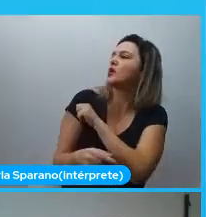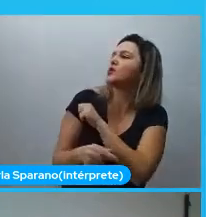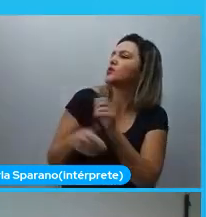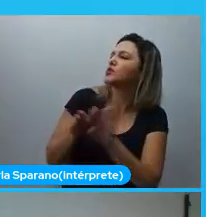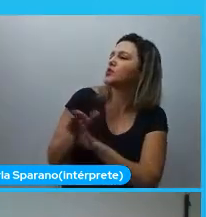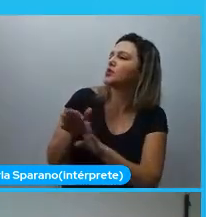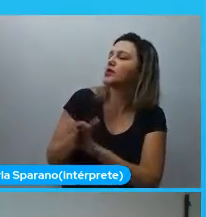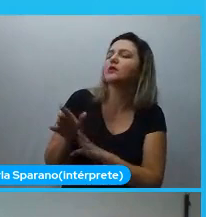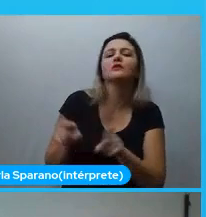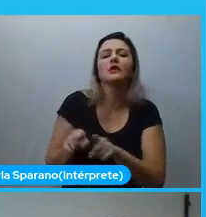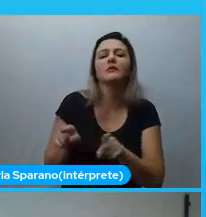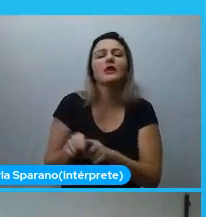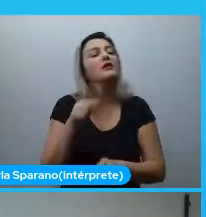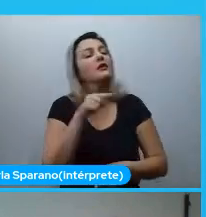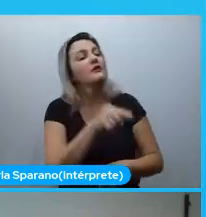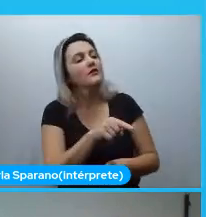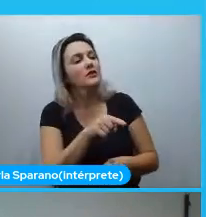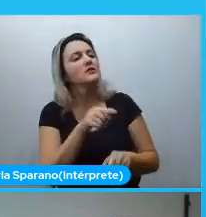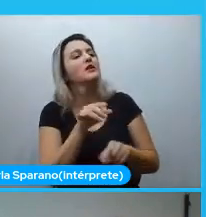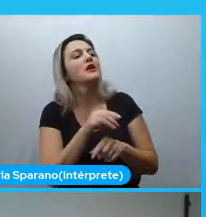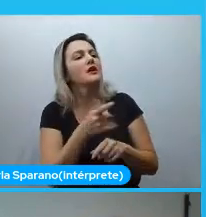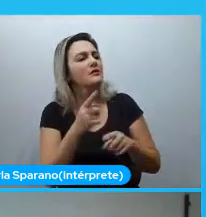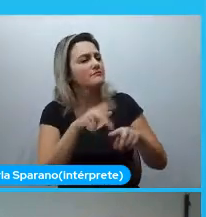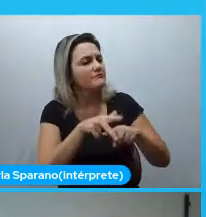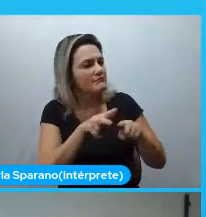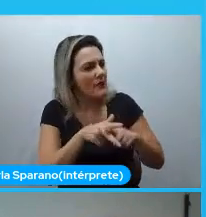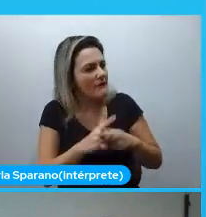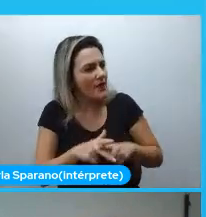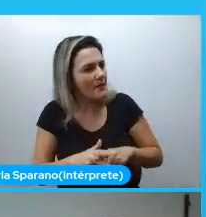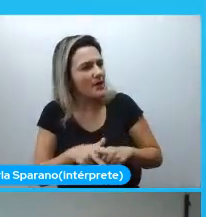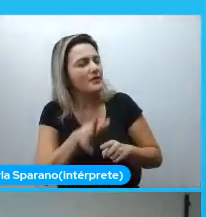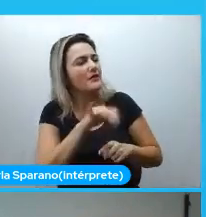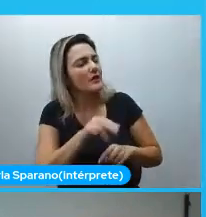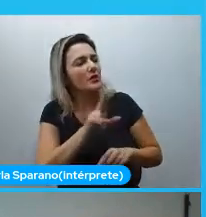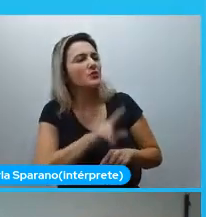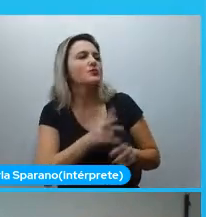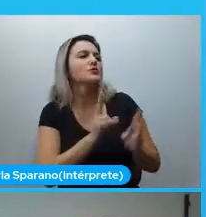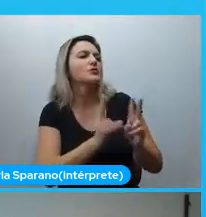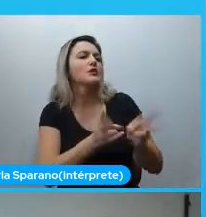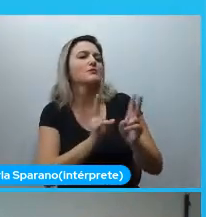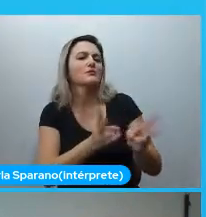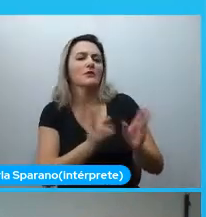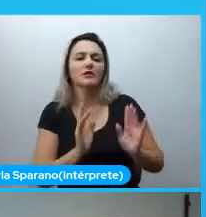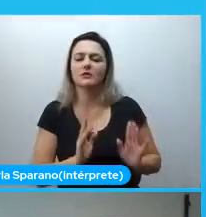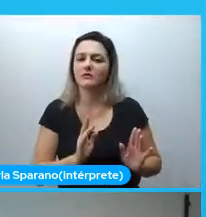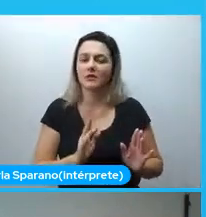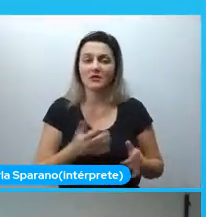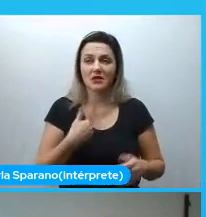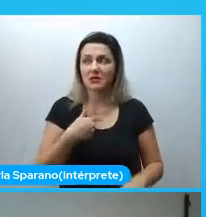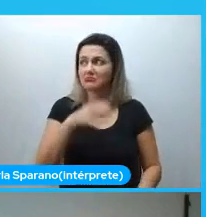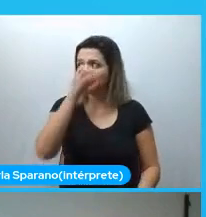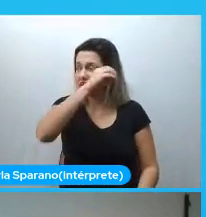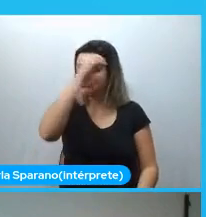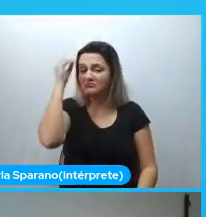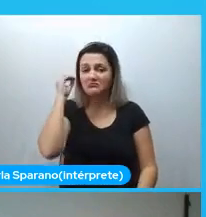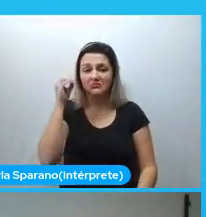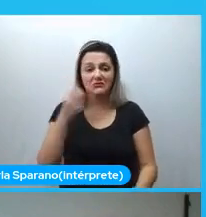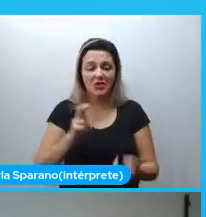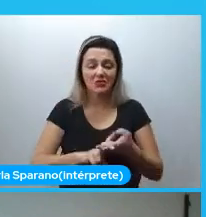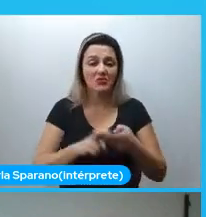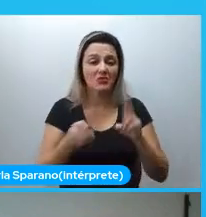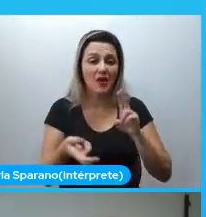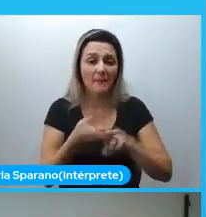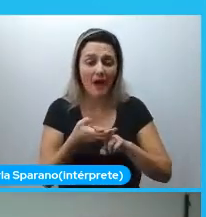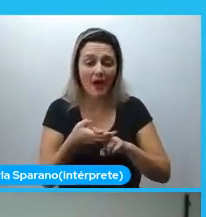vai usar também. E às vezes você nem sabe o que é também. Então tem muita diferença, né, se você usar Python, ou se